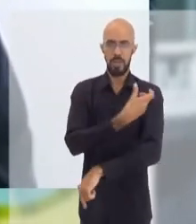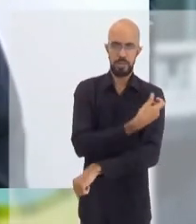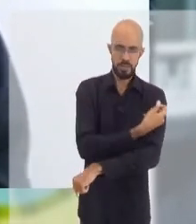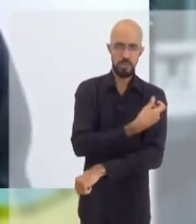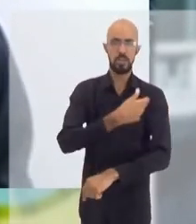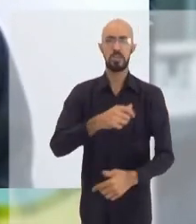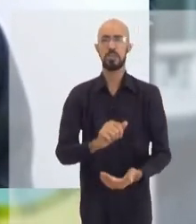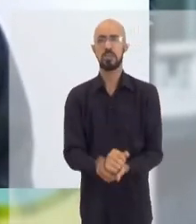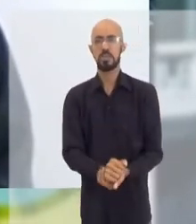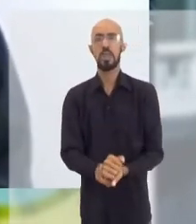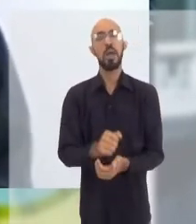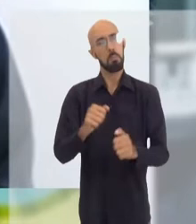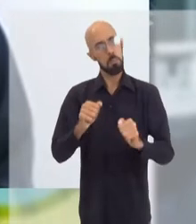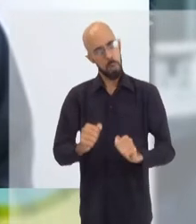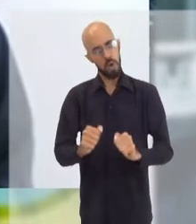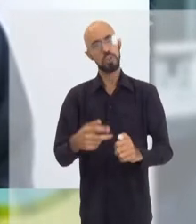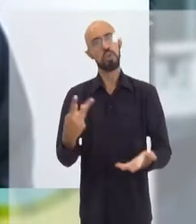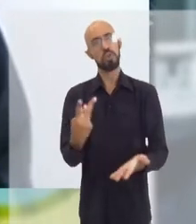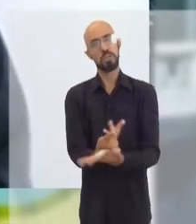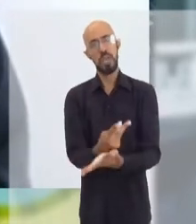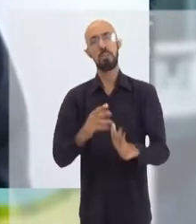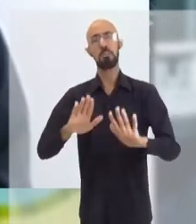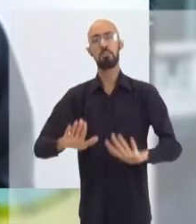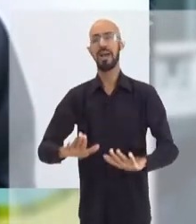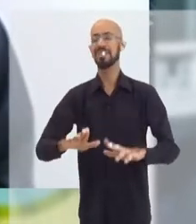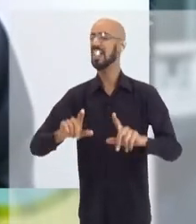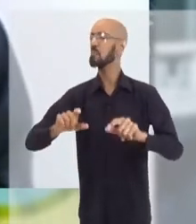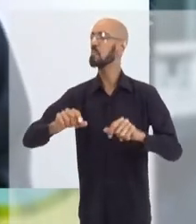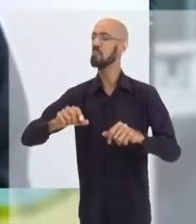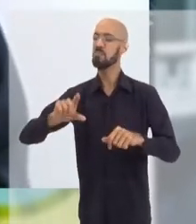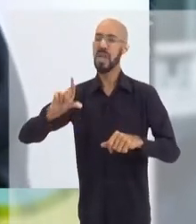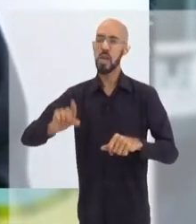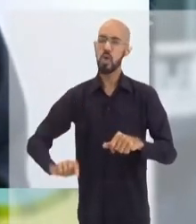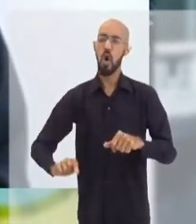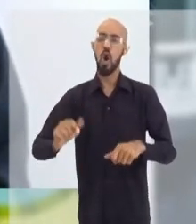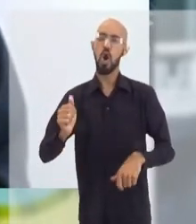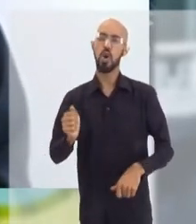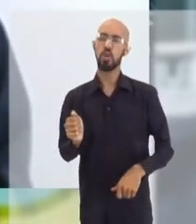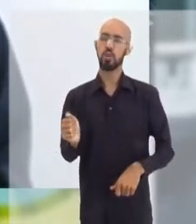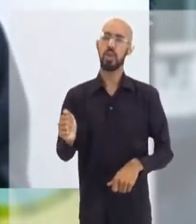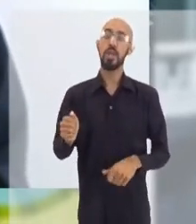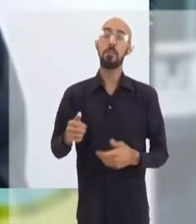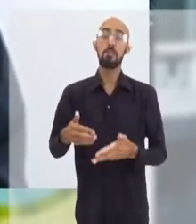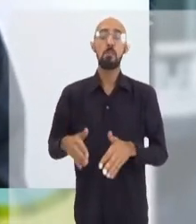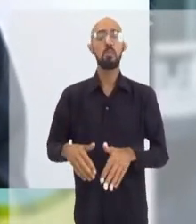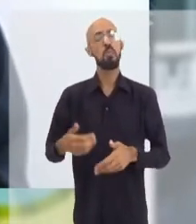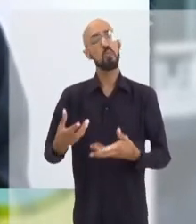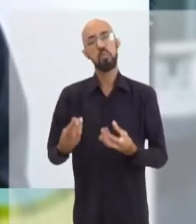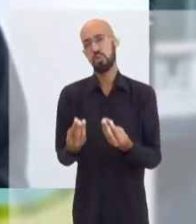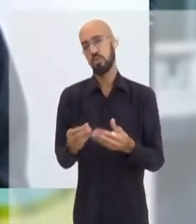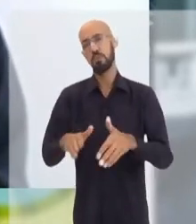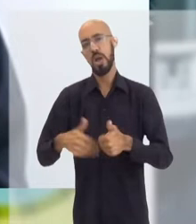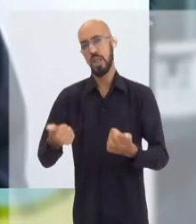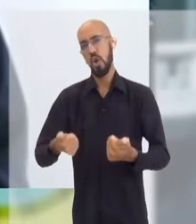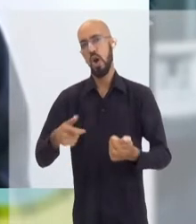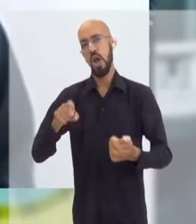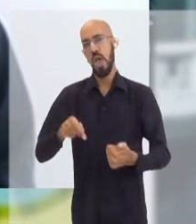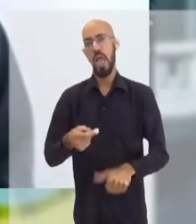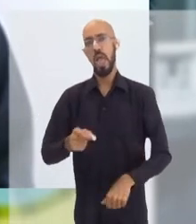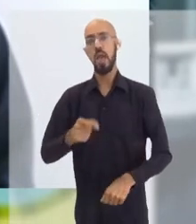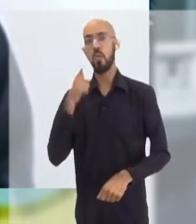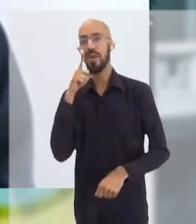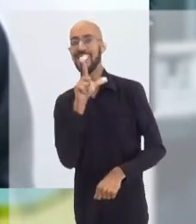vacinas, a qualquer vacina sempre existem, são de longe inferiores aos benefícios que essas vacinas trazem.